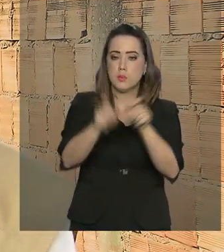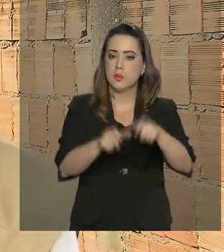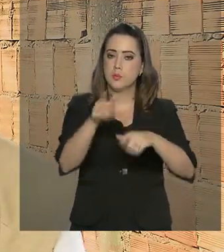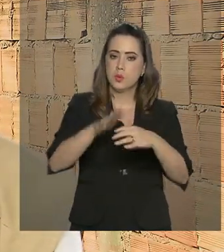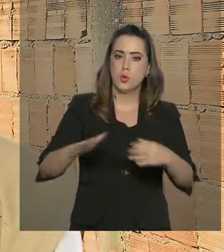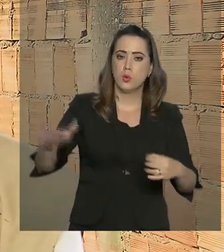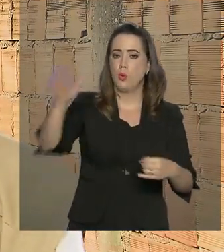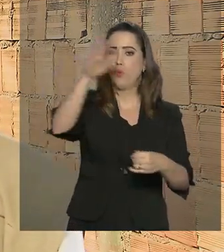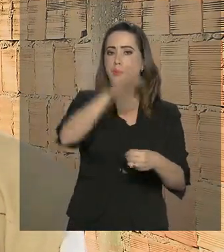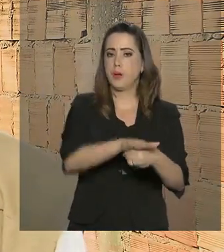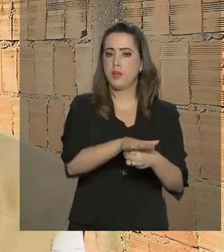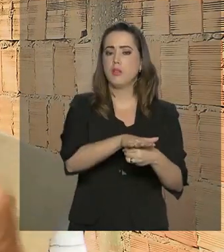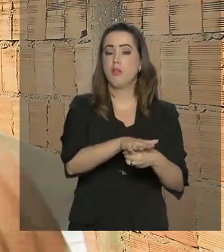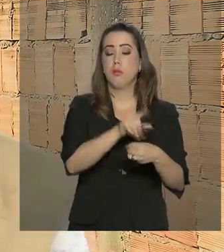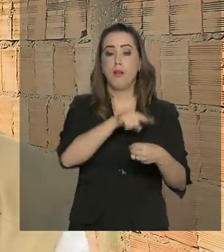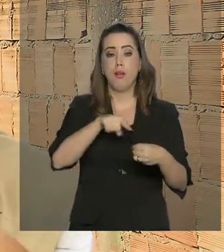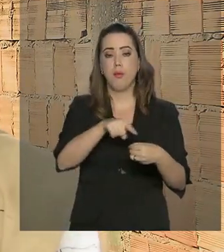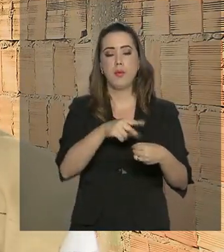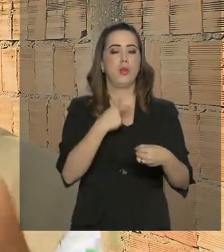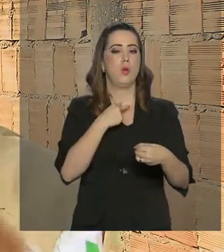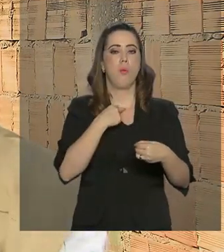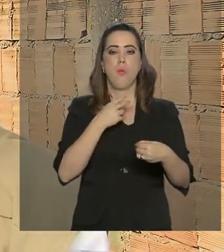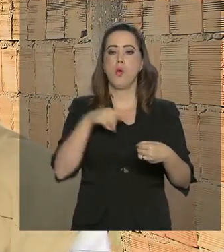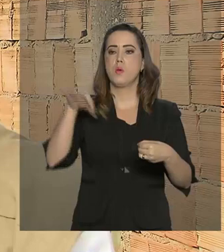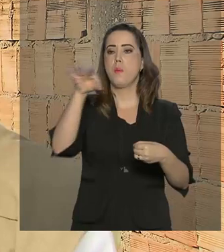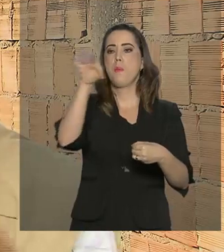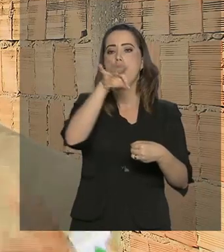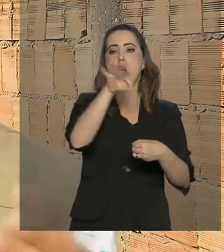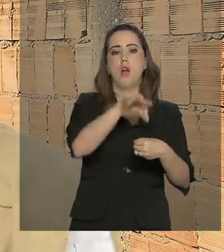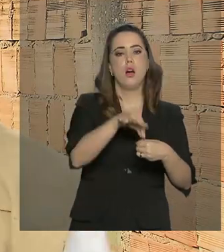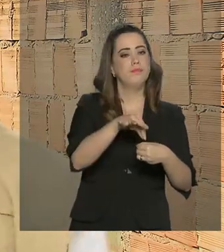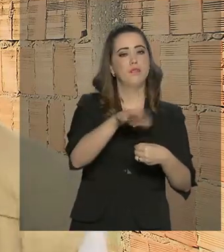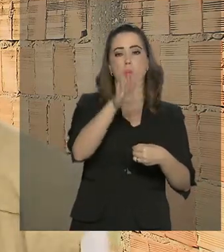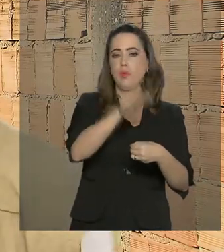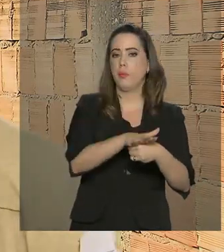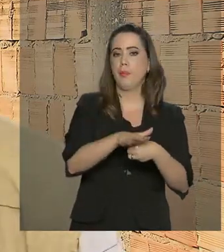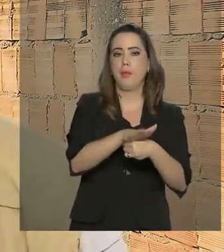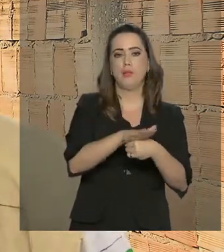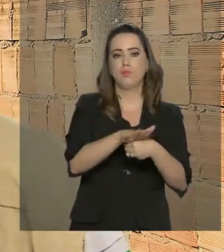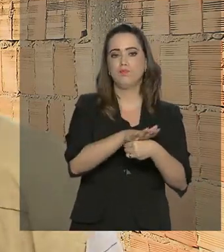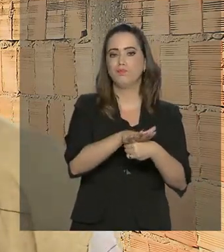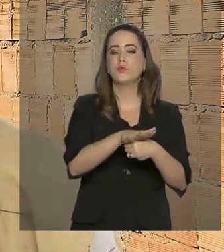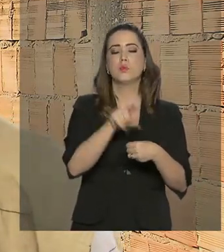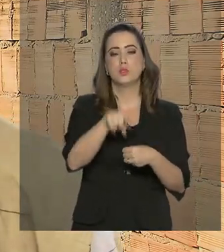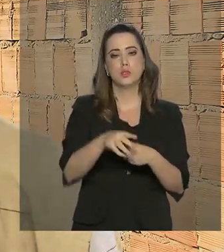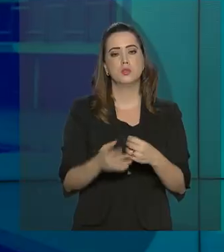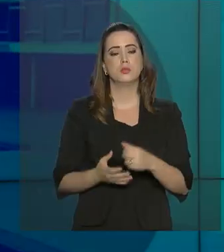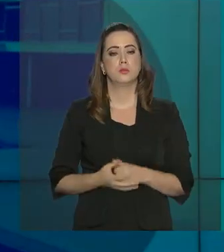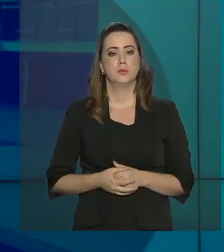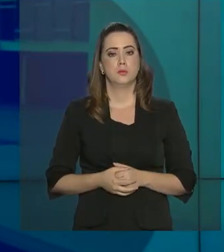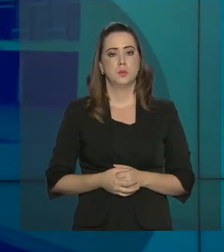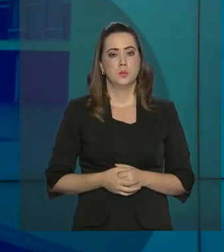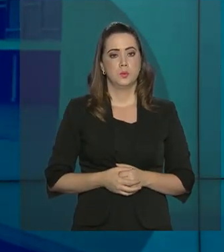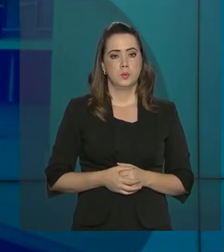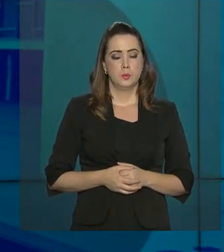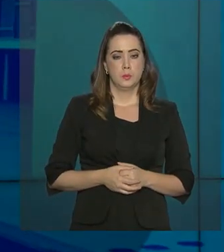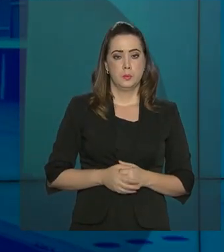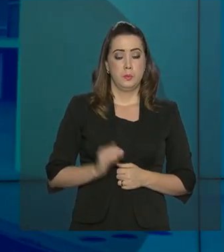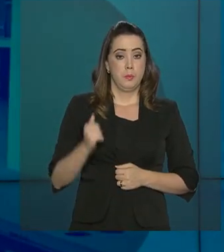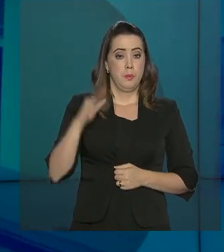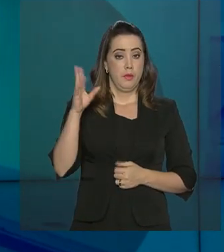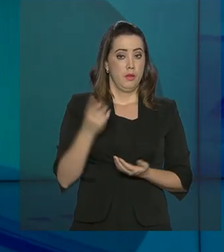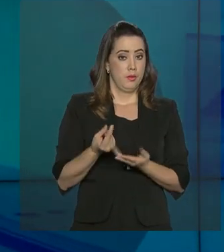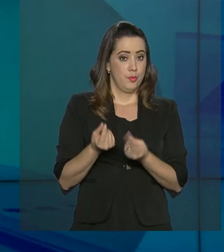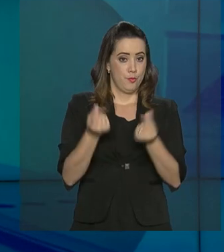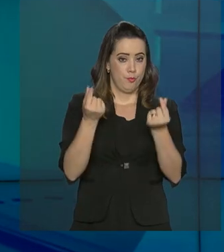para cobrir aquele local, para que não possa mais o mosquito ouvir por e vir a proliferar mais mosquito adulto. Mais